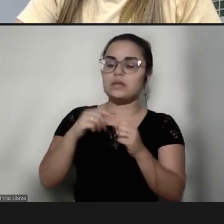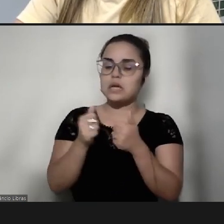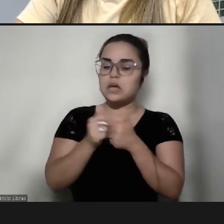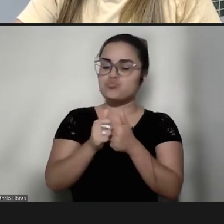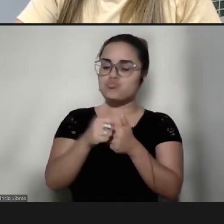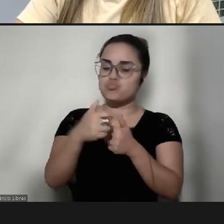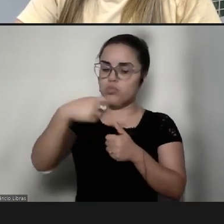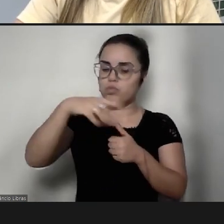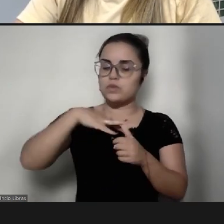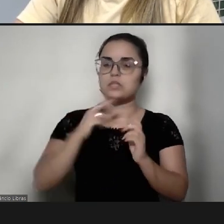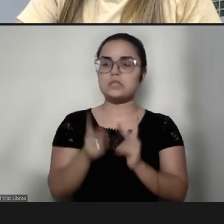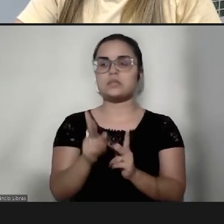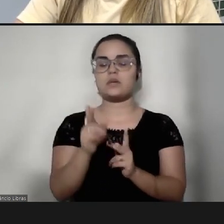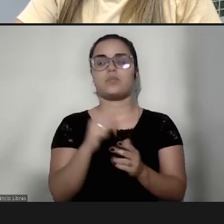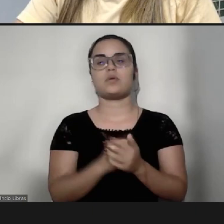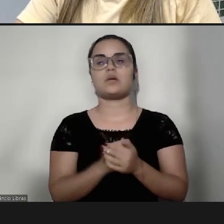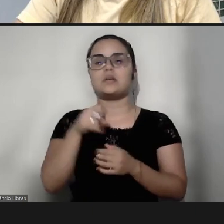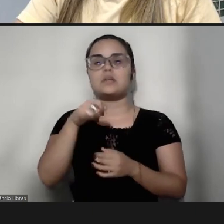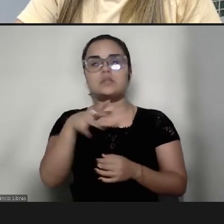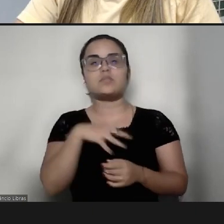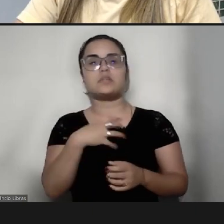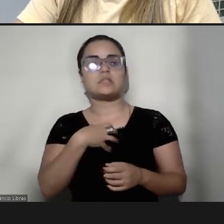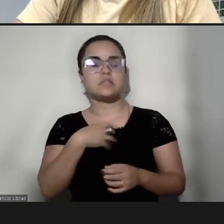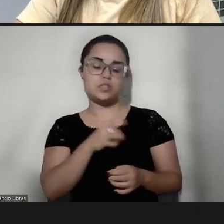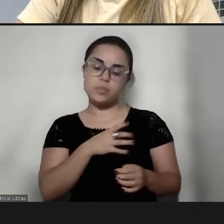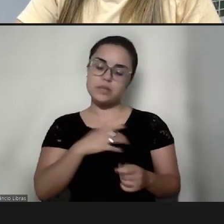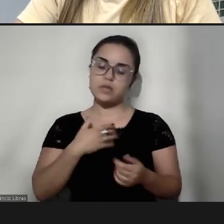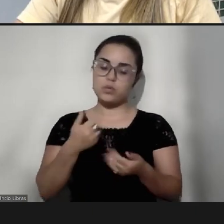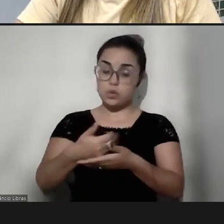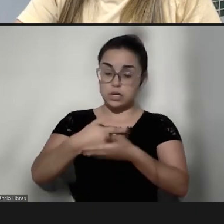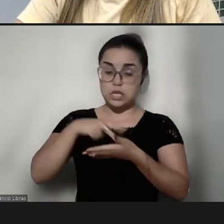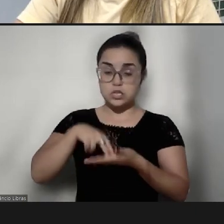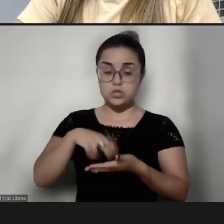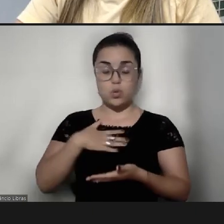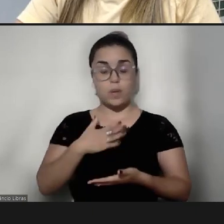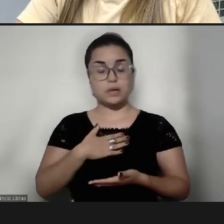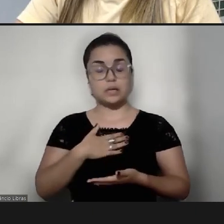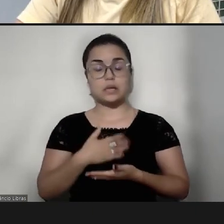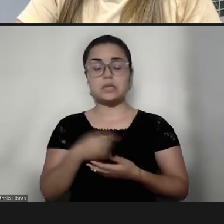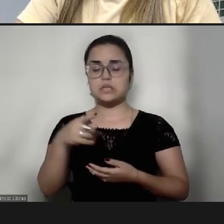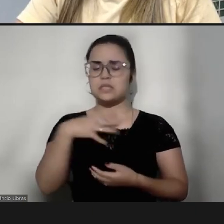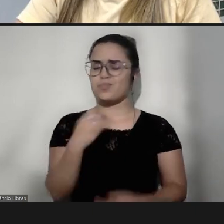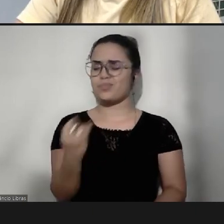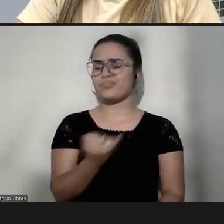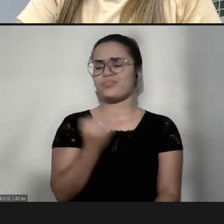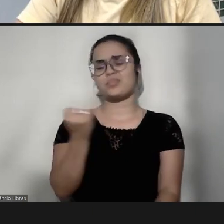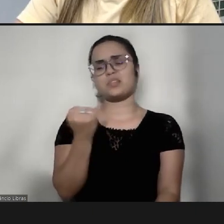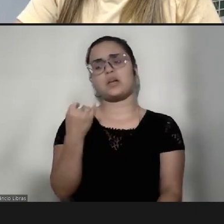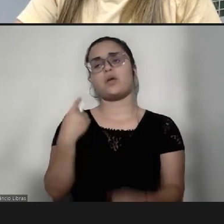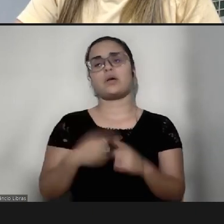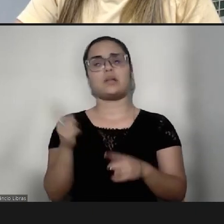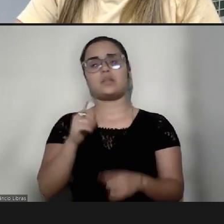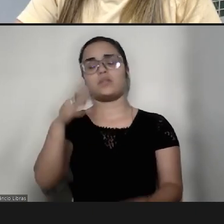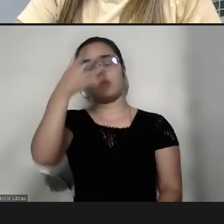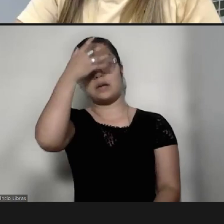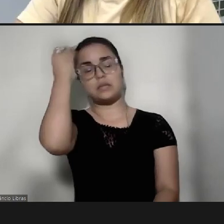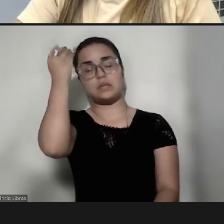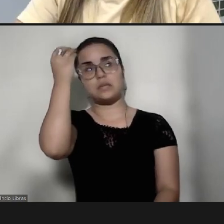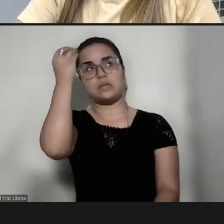teu lado, né, se você fica com medo, a mamãe está aqui, então, isso é muito importante, porque ele não vai esperar que o outro,